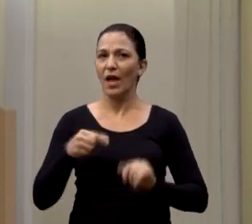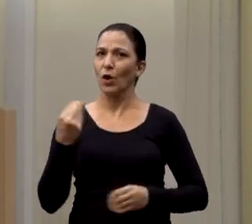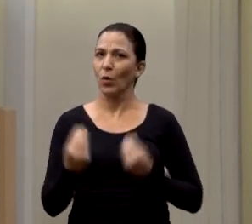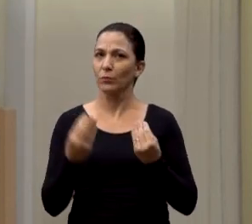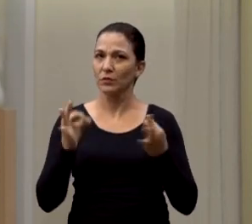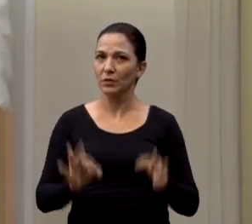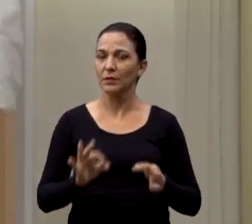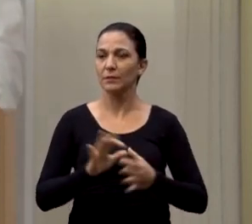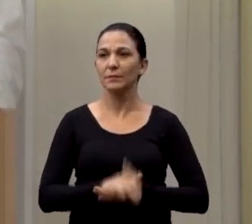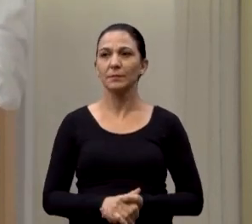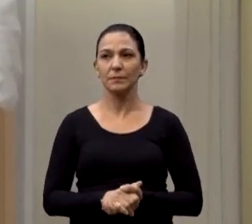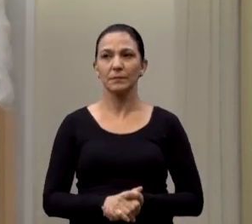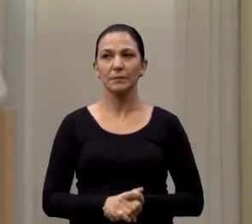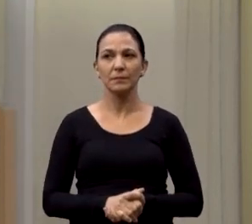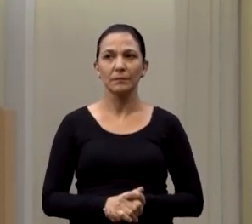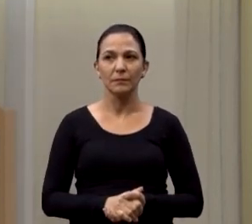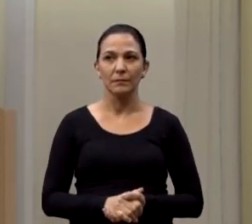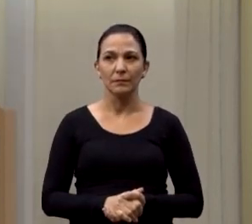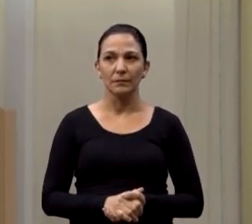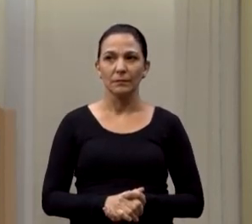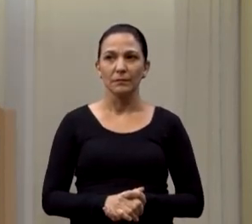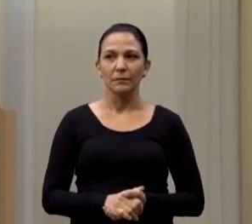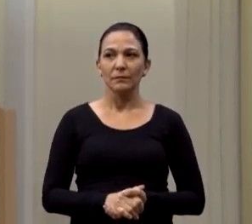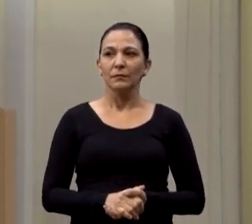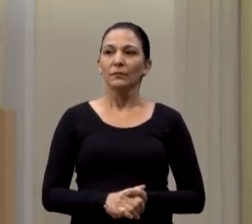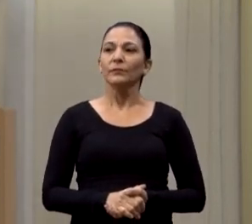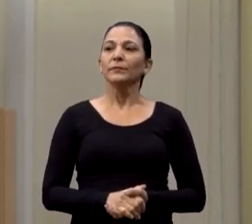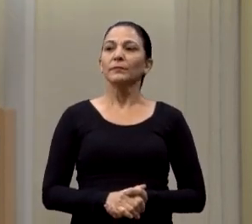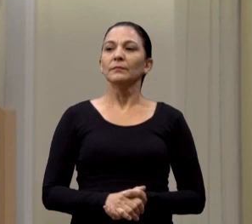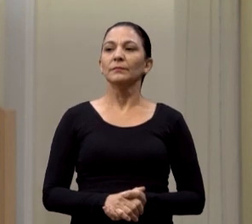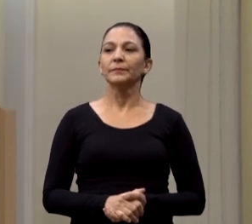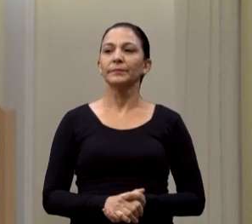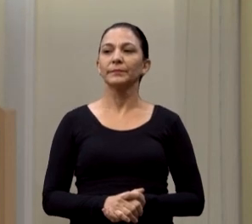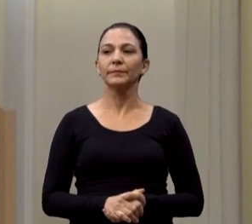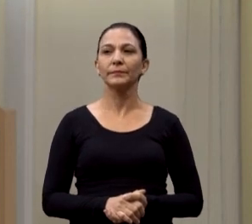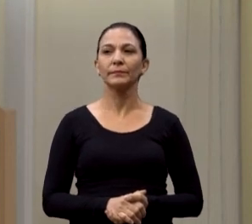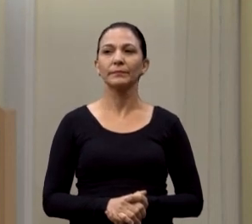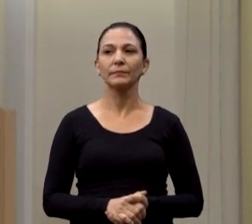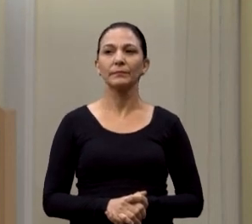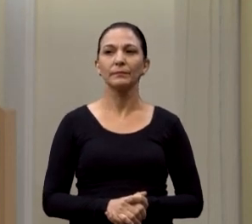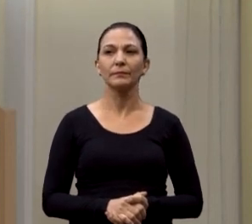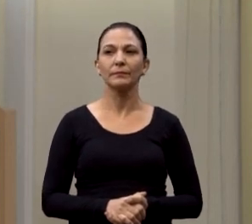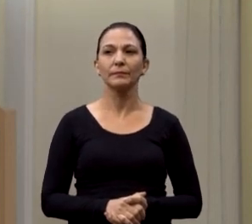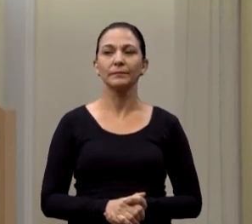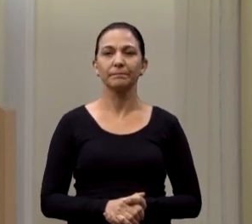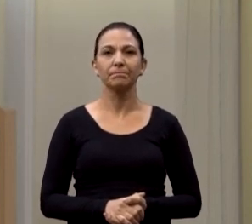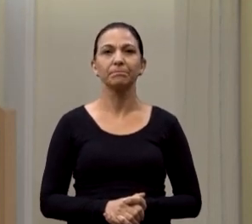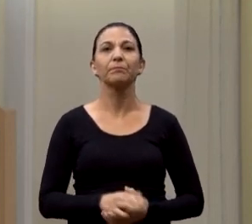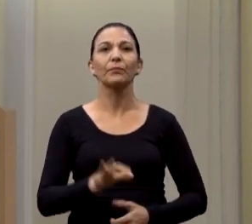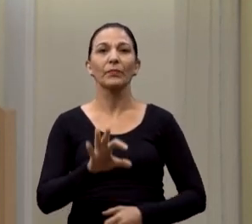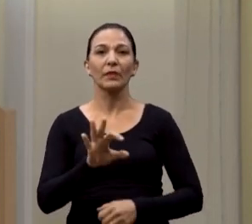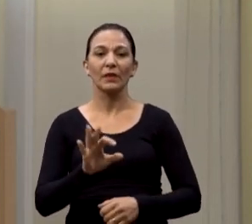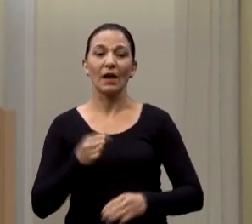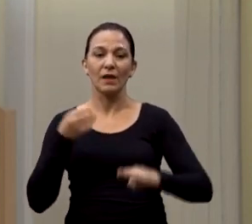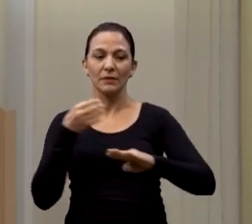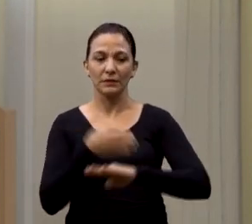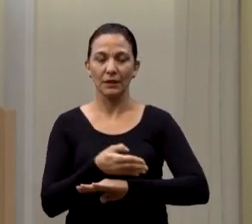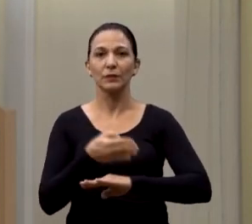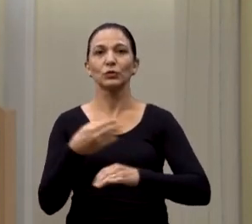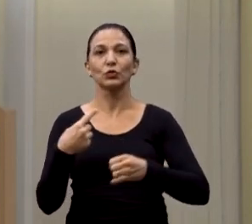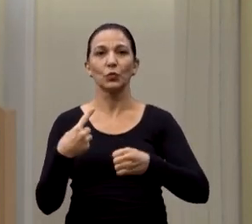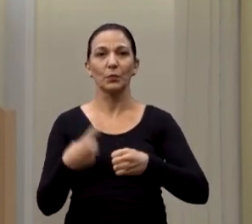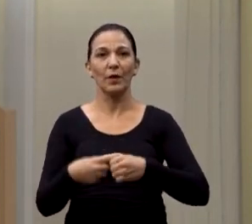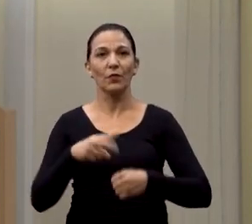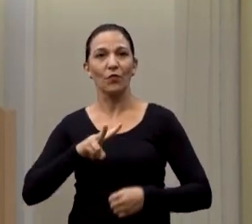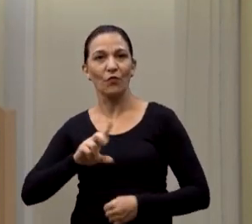outra banda, queria que os senhores acompanhassem um outro momento. A prefeitura nos bairros acabou de sair da Vila Xavier. Antes da